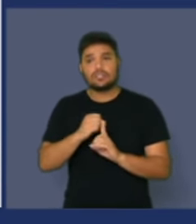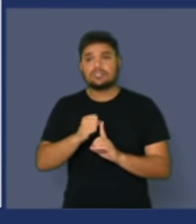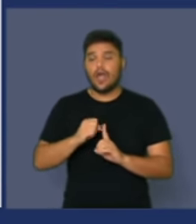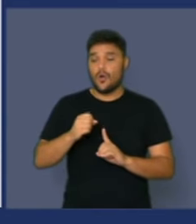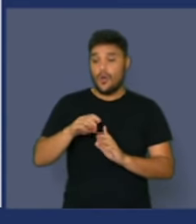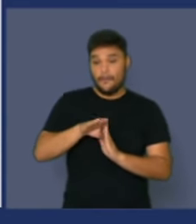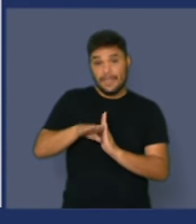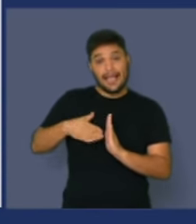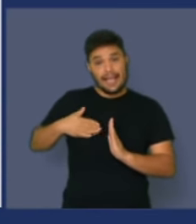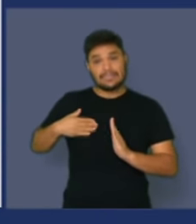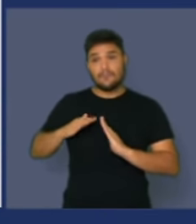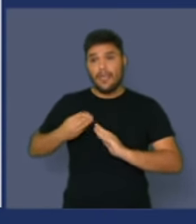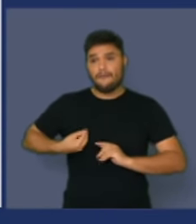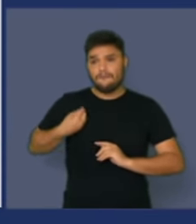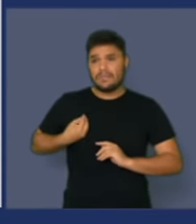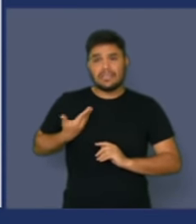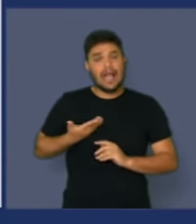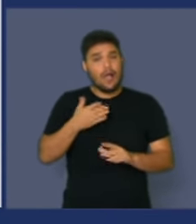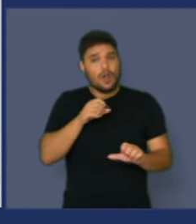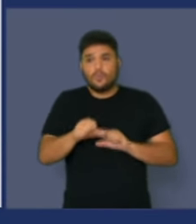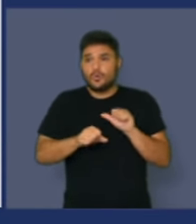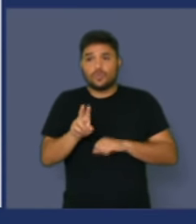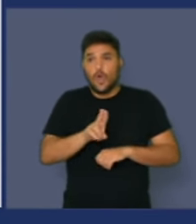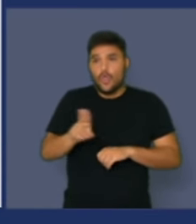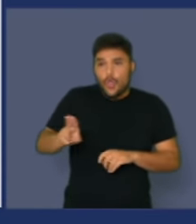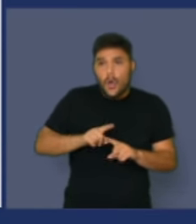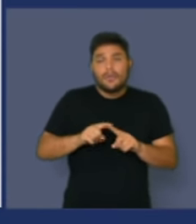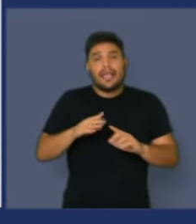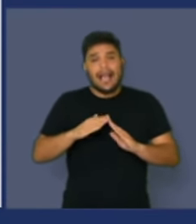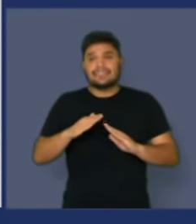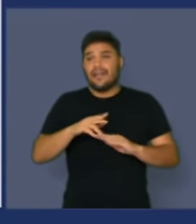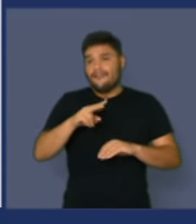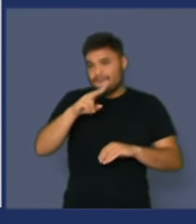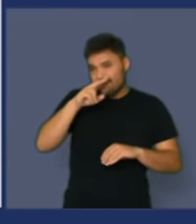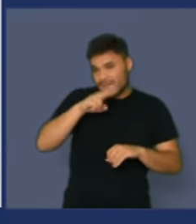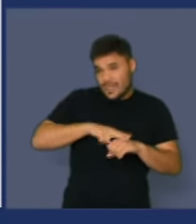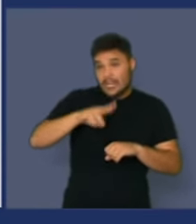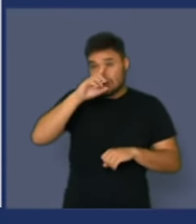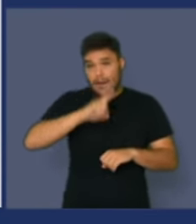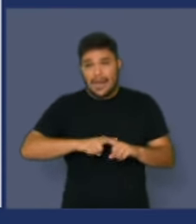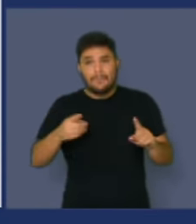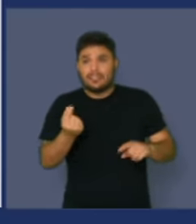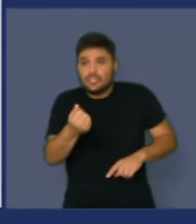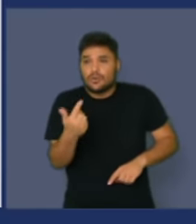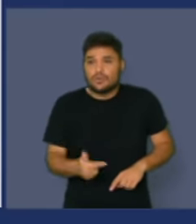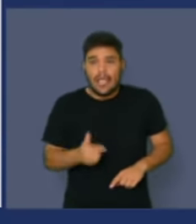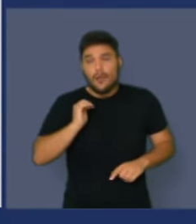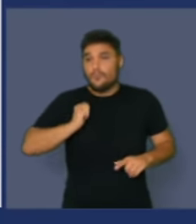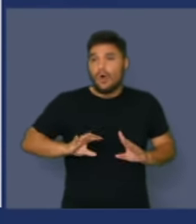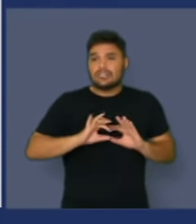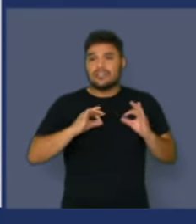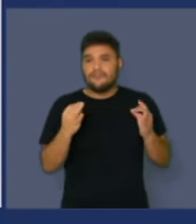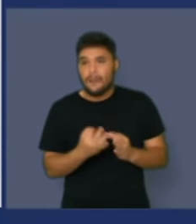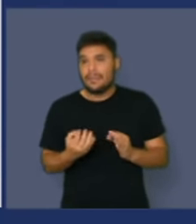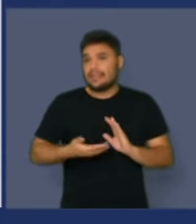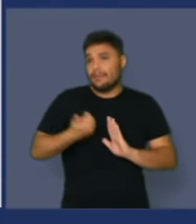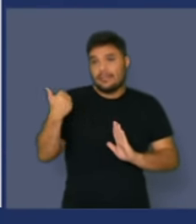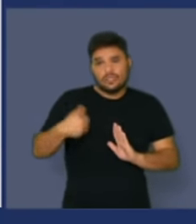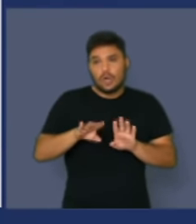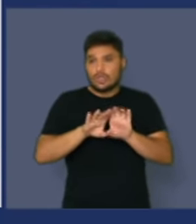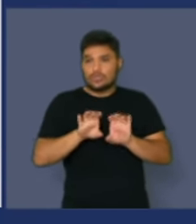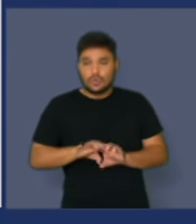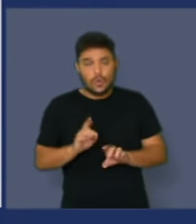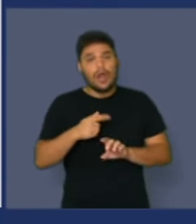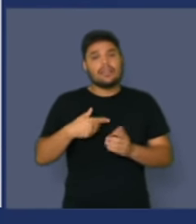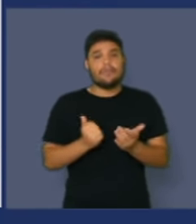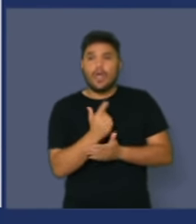Vida? Tornou Casa Verde e Amarela, mas não tem dinheiro nenhum. Onde está? Agora o Bolsa Família, desestruturando todo o Bolsa Família, o programa de